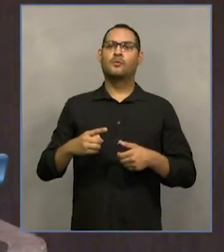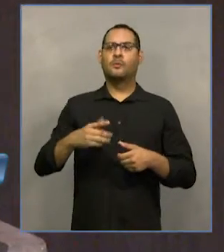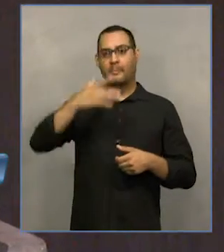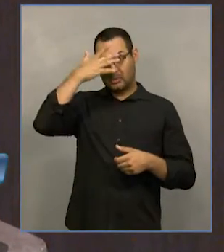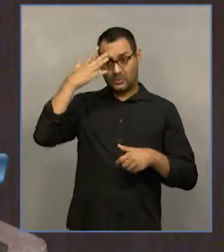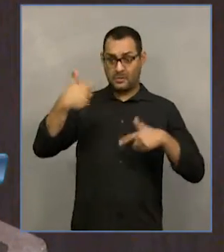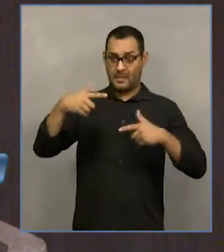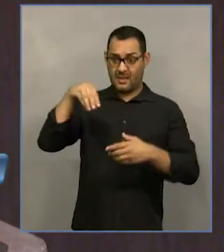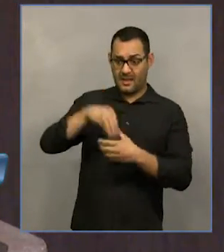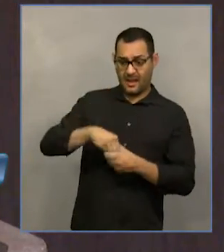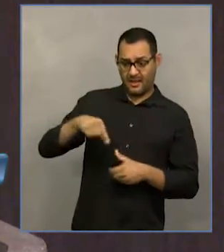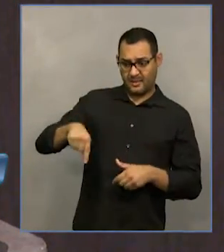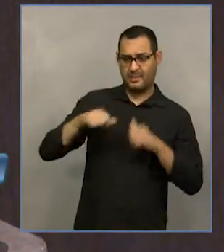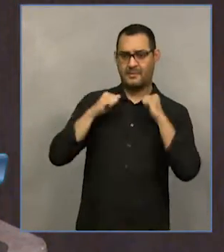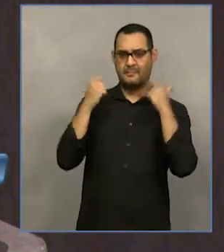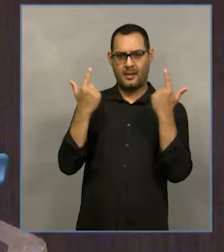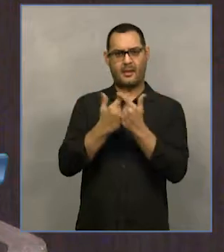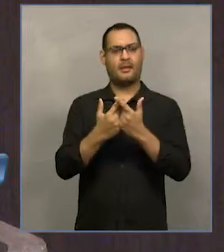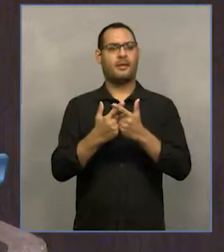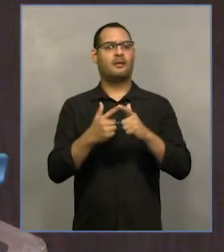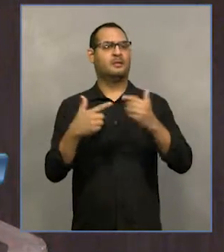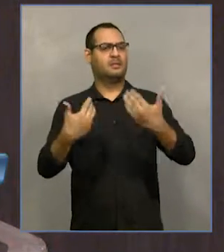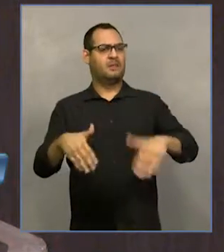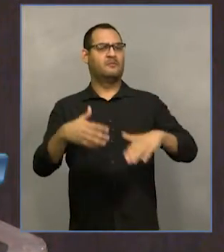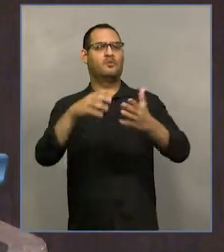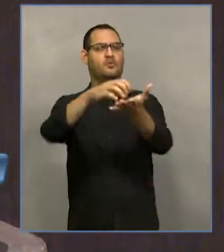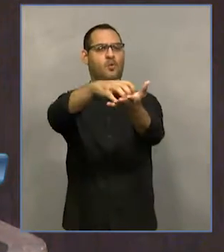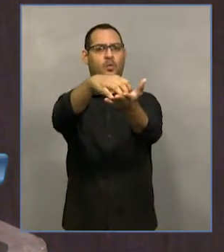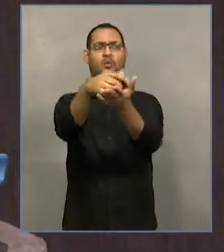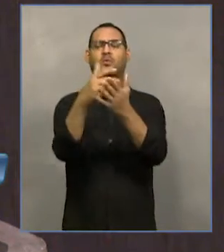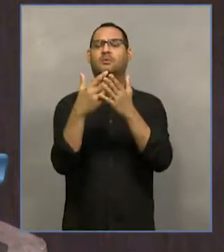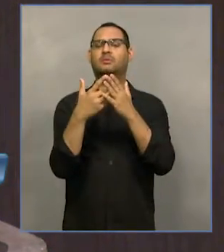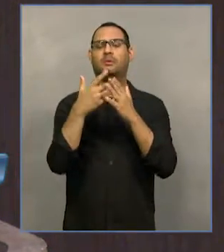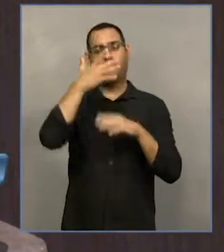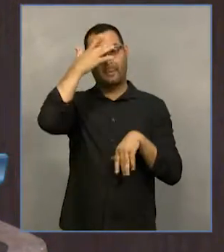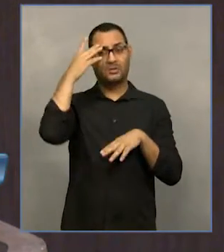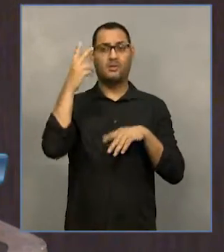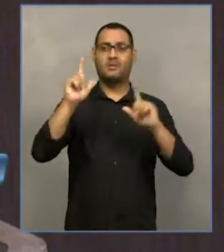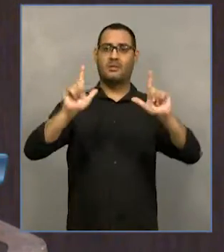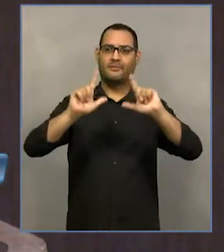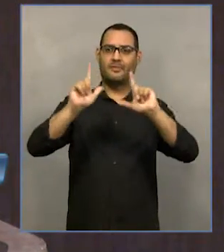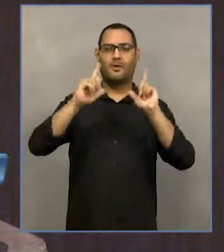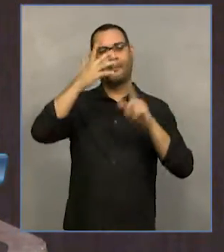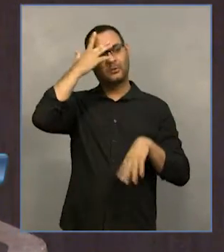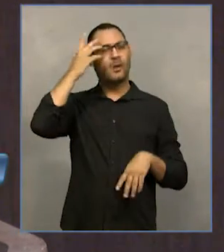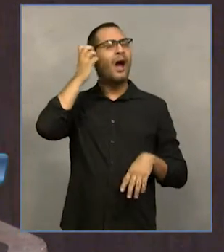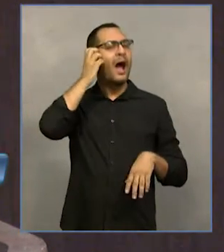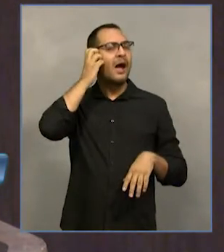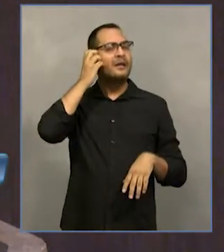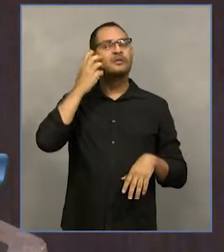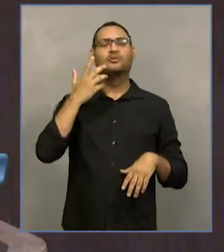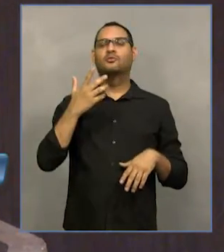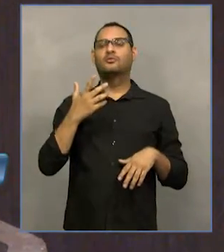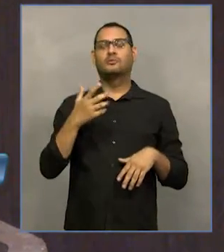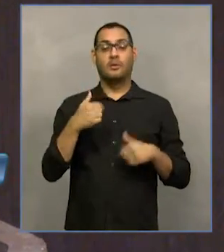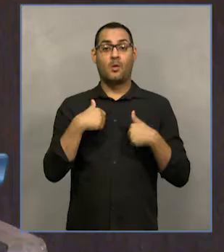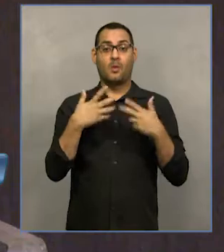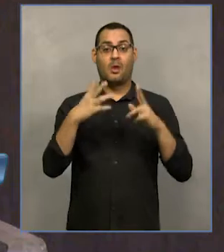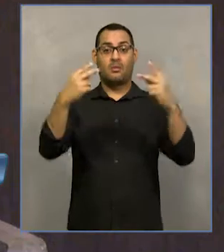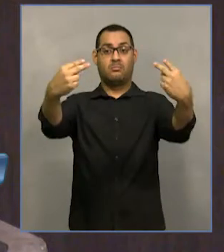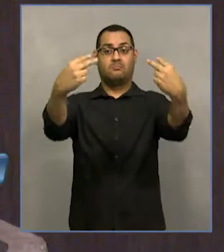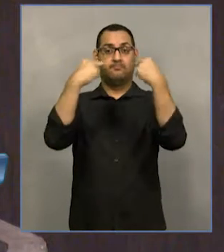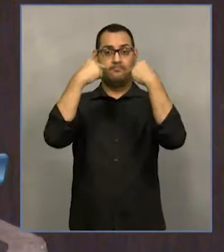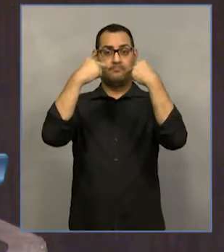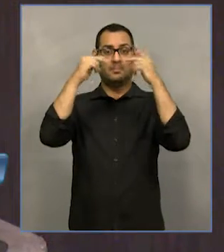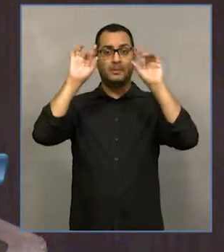aqueles que nos veem e ouvem pelos canais de comunicação aqui da casa, eu pediria especial atenção aqui, os deputados